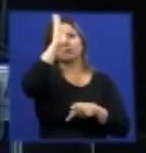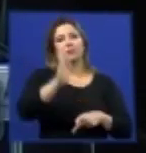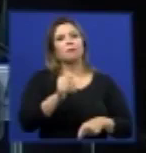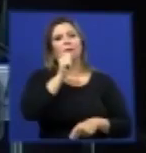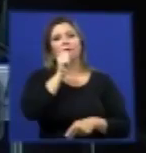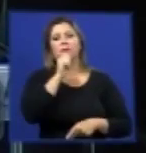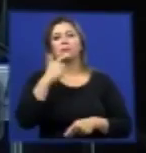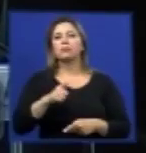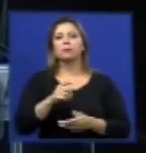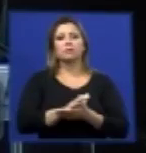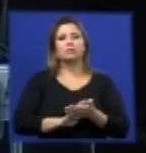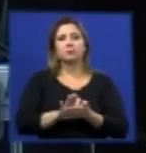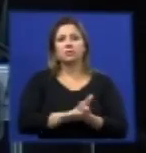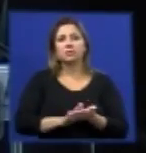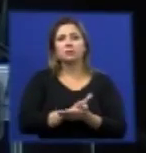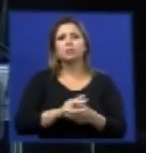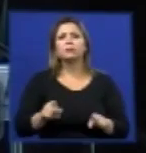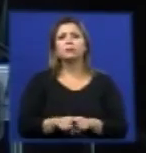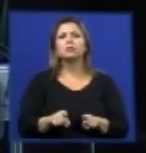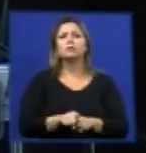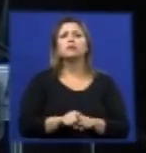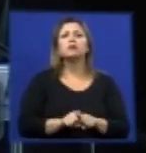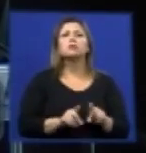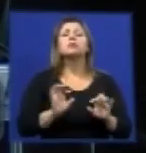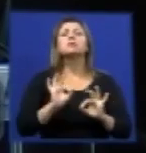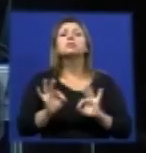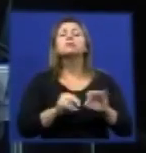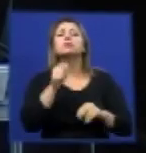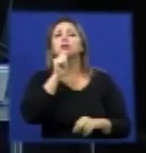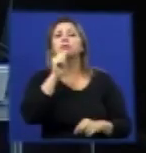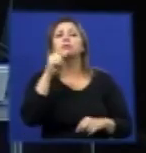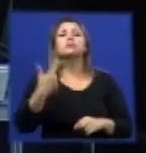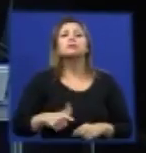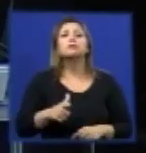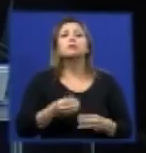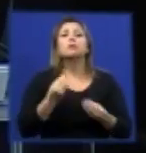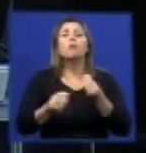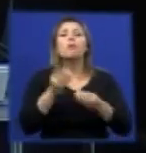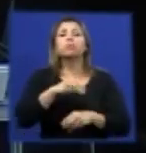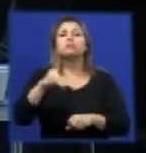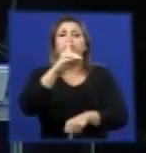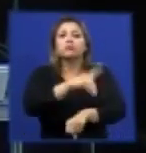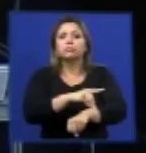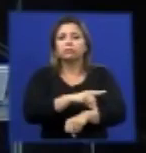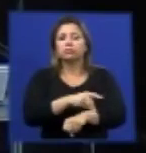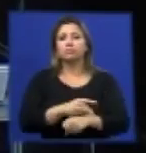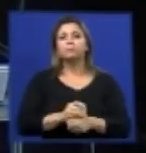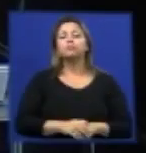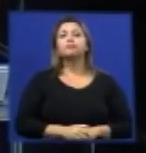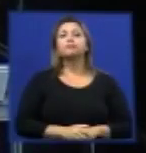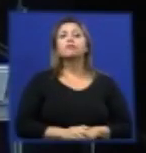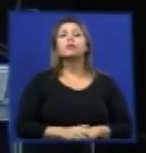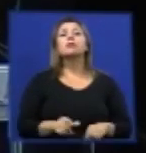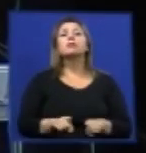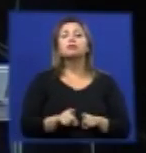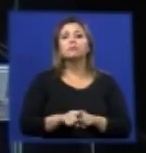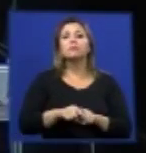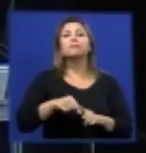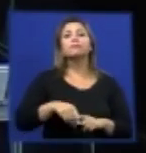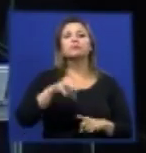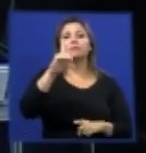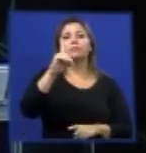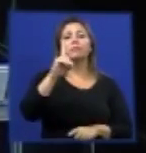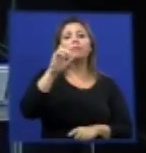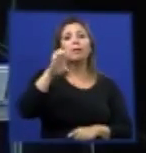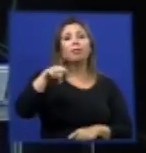forma atualmente existente de se proteger a população é nós não termos mosquito aedes aegypti e o dengue é um problema tão